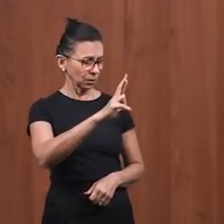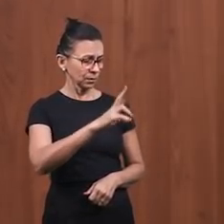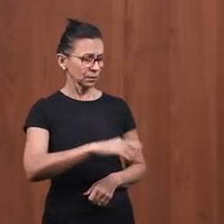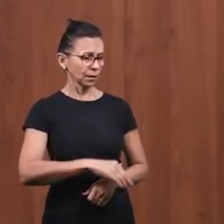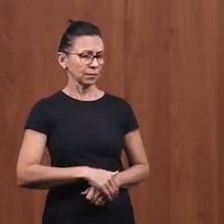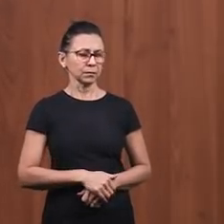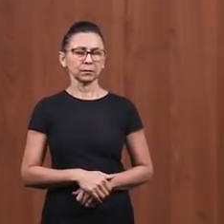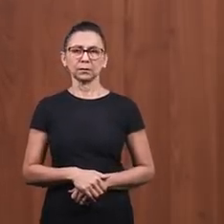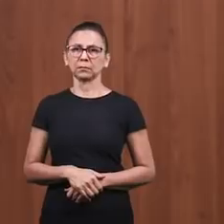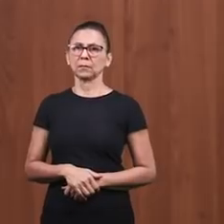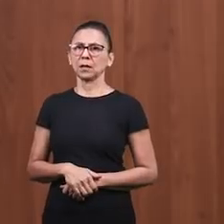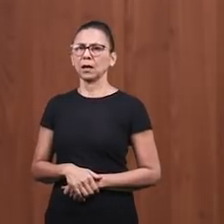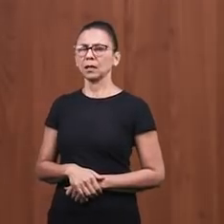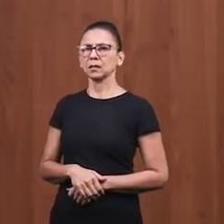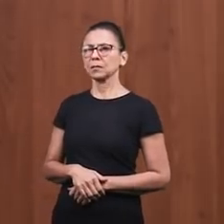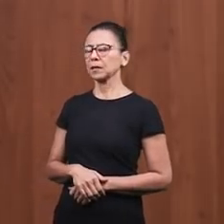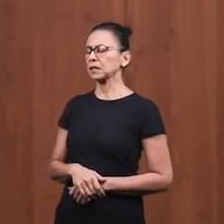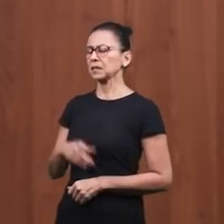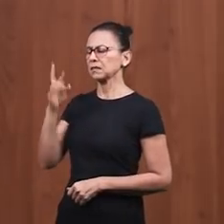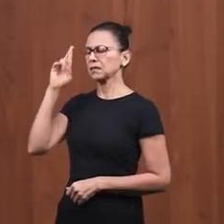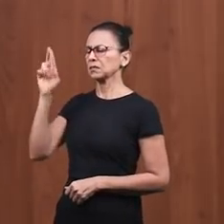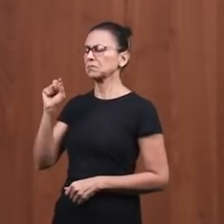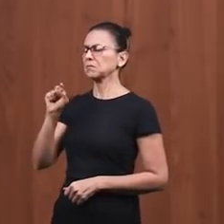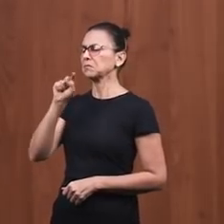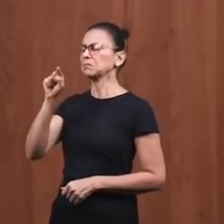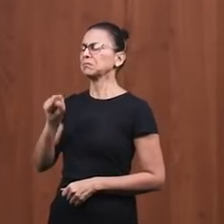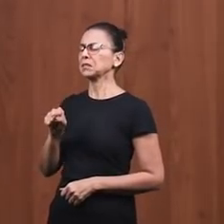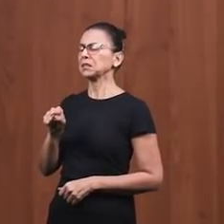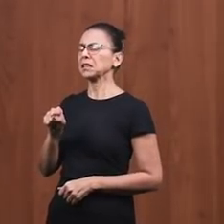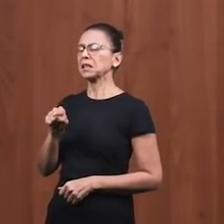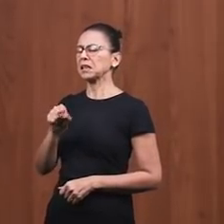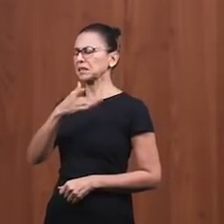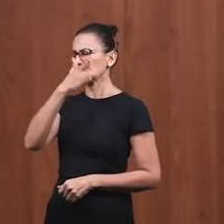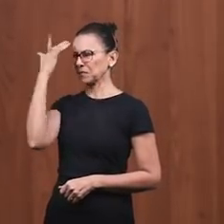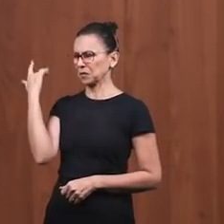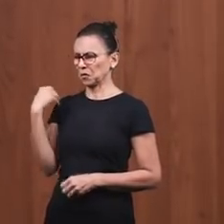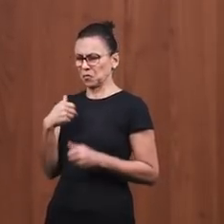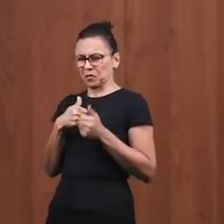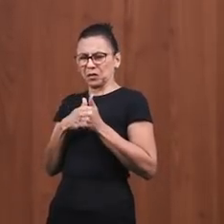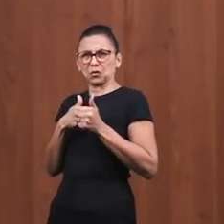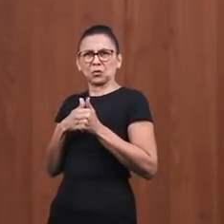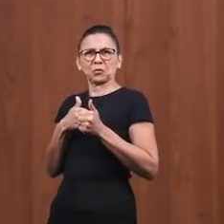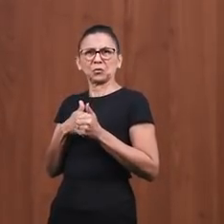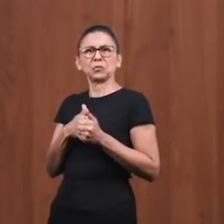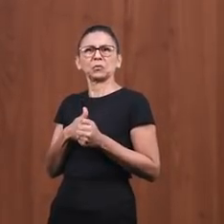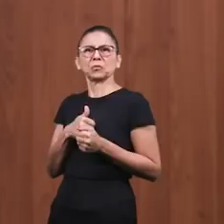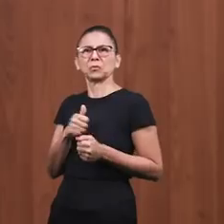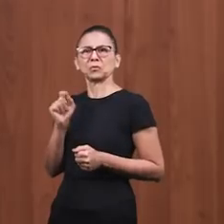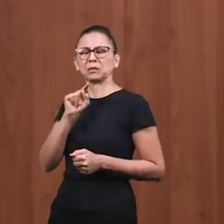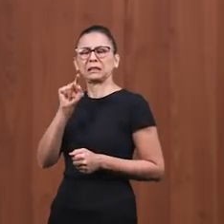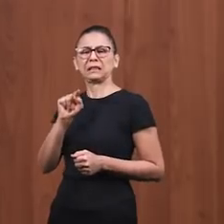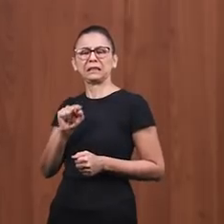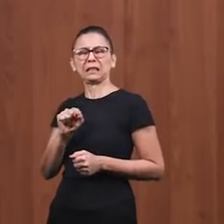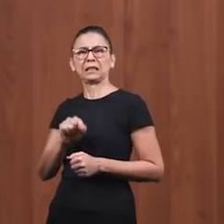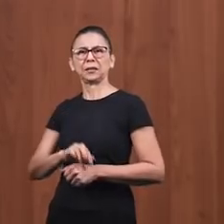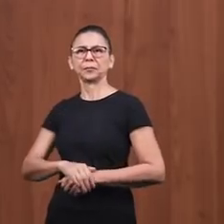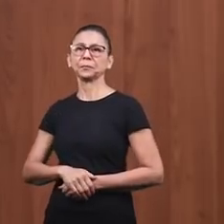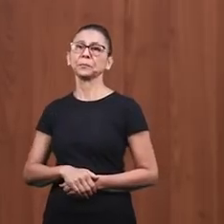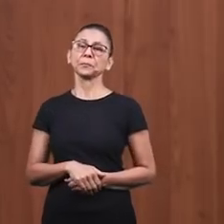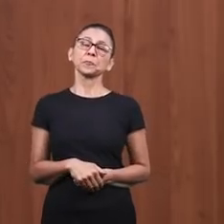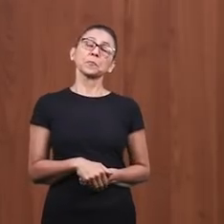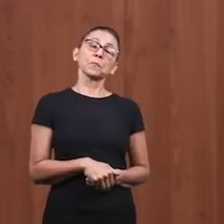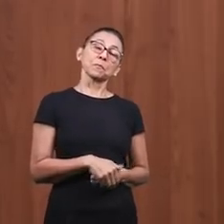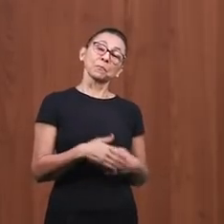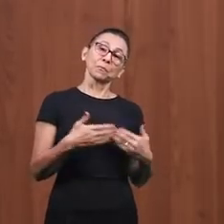Aí Jesus fala bem assim, o Senhor começa a contar uma parábola, o Senhor fala uma história. O Senhor diz que um